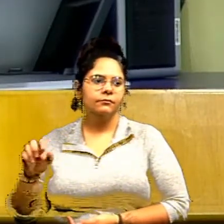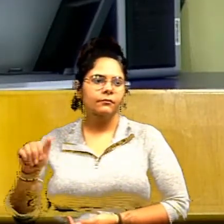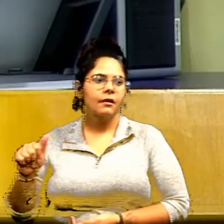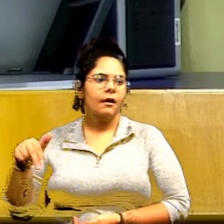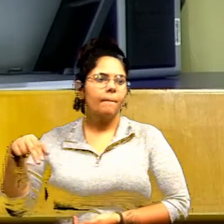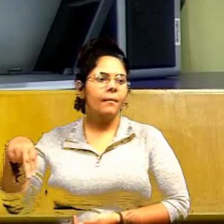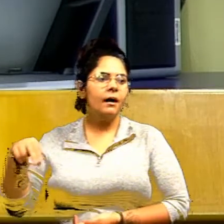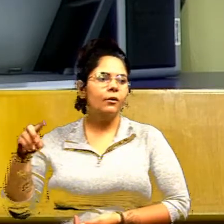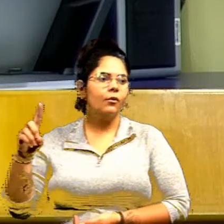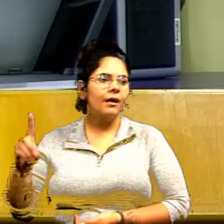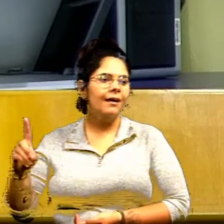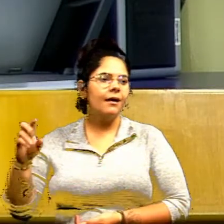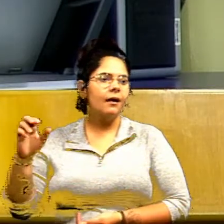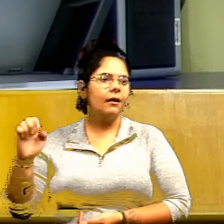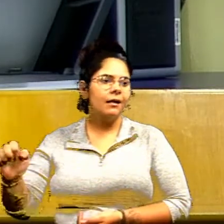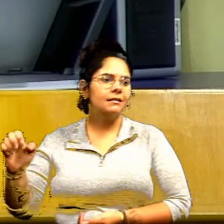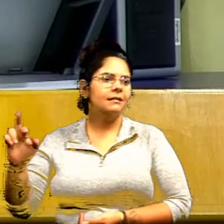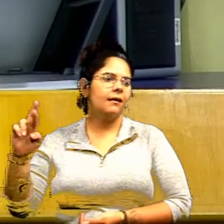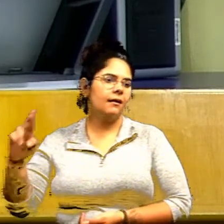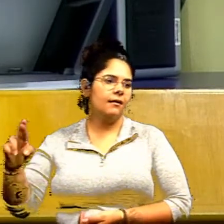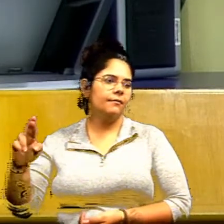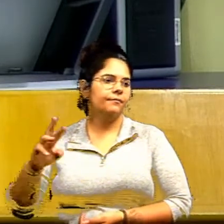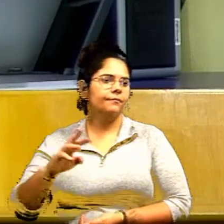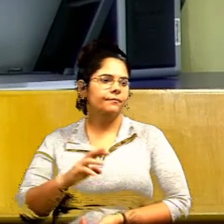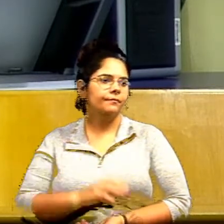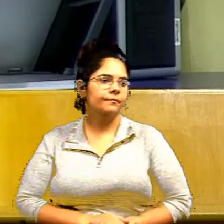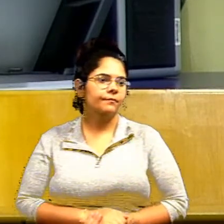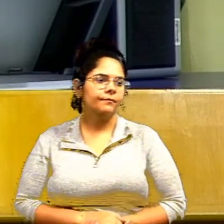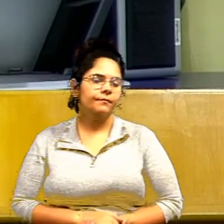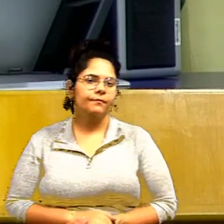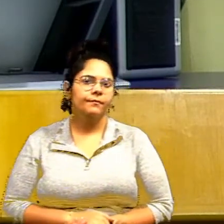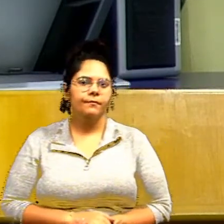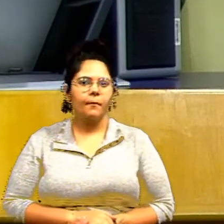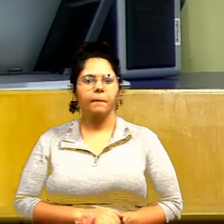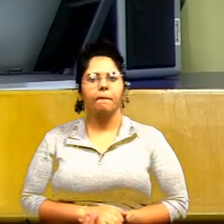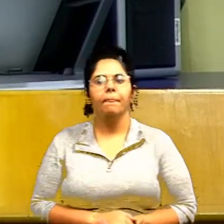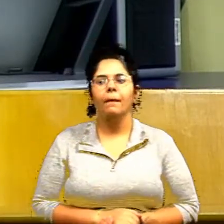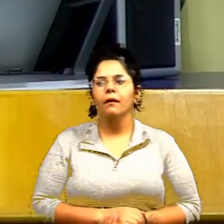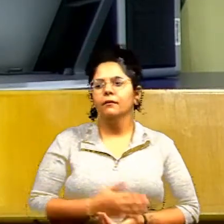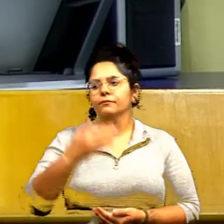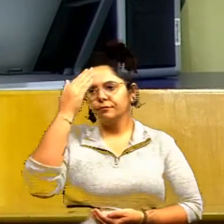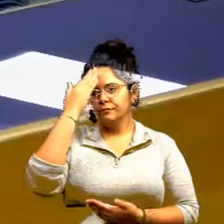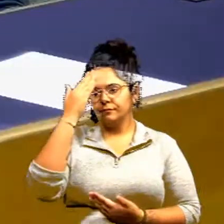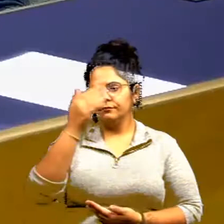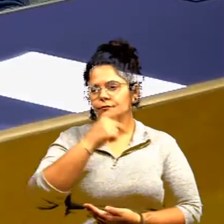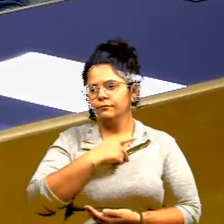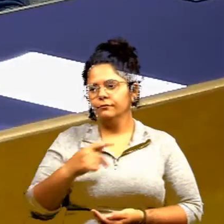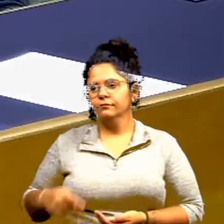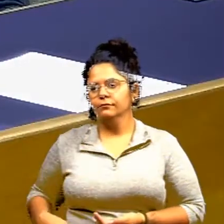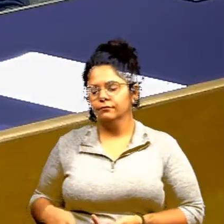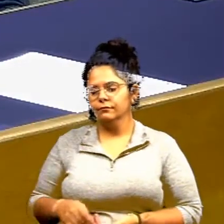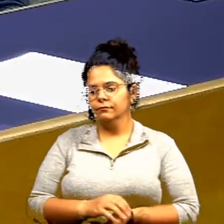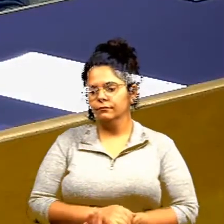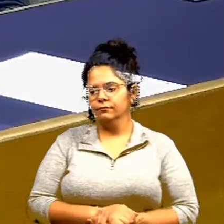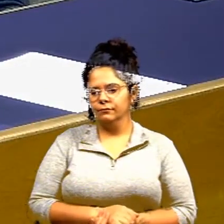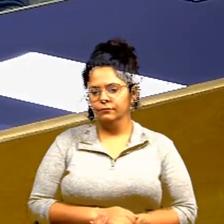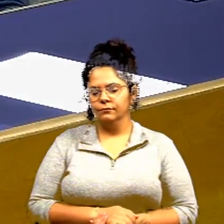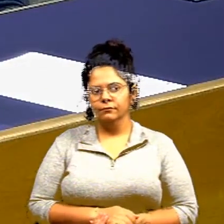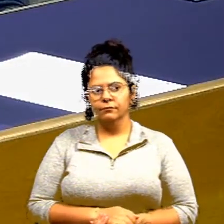para os senhores vereadores todos terão com certeza regimentalmente vereador Zander obrigado presidente Clécio eu também